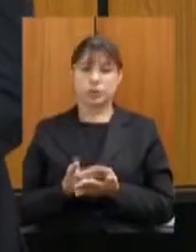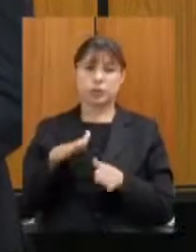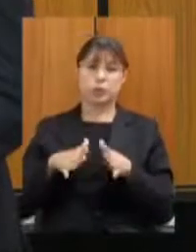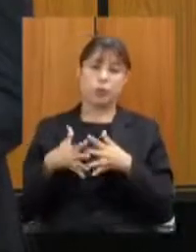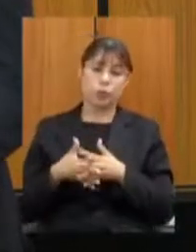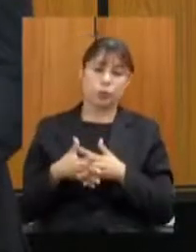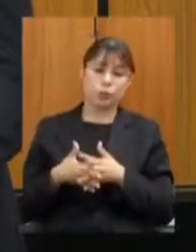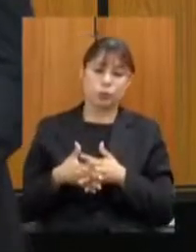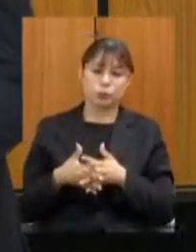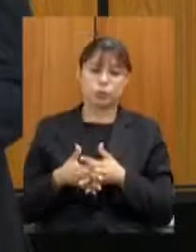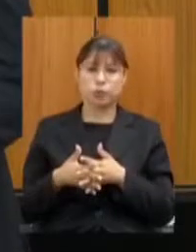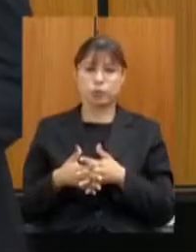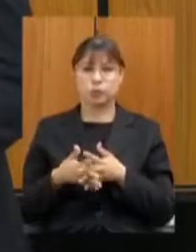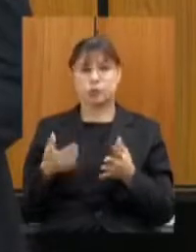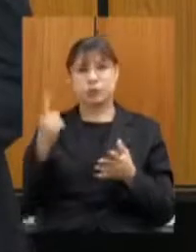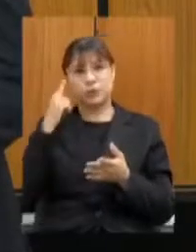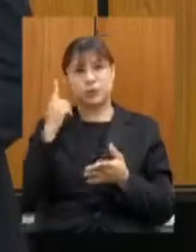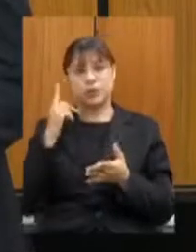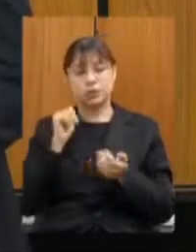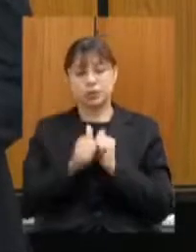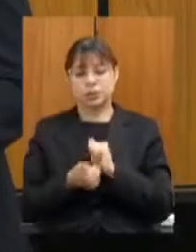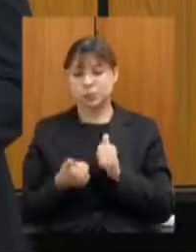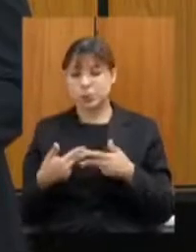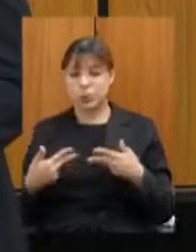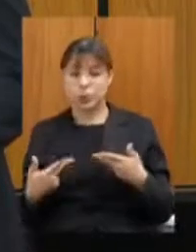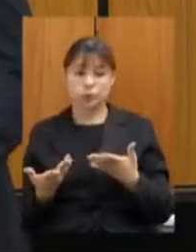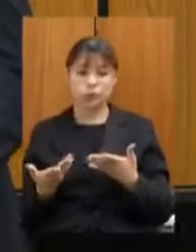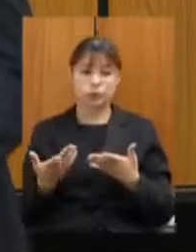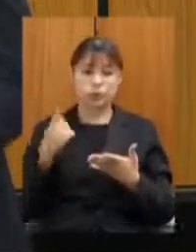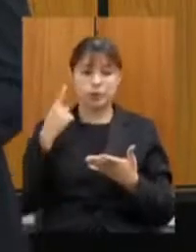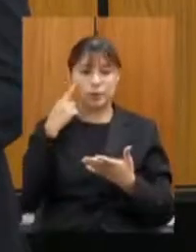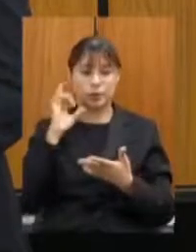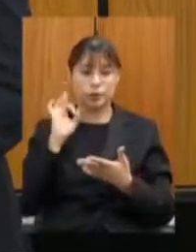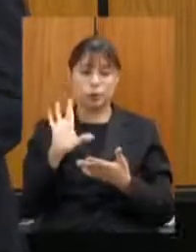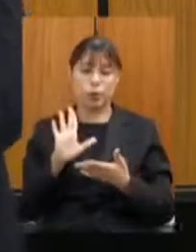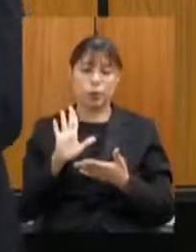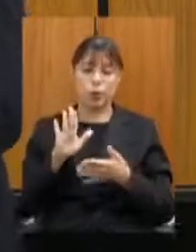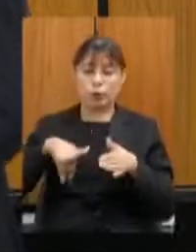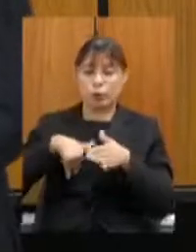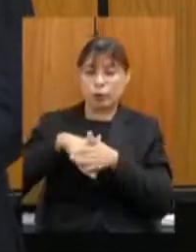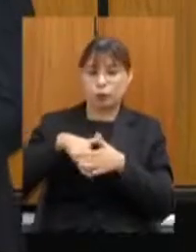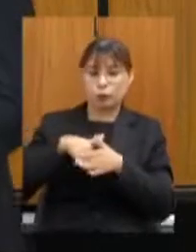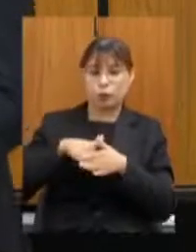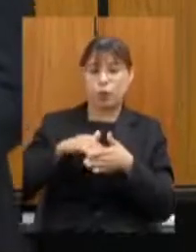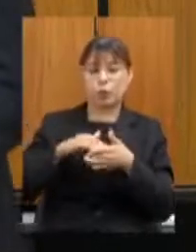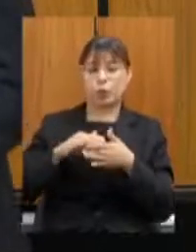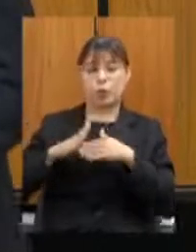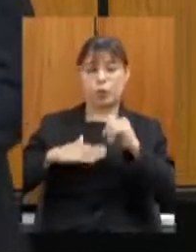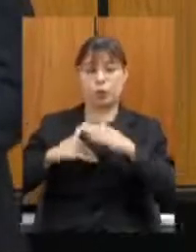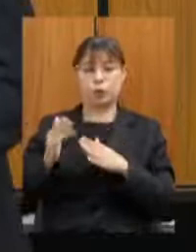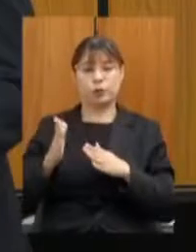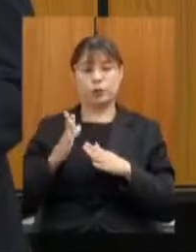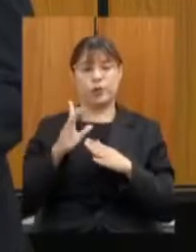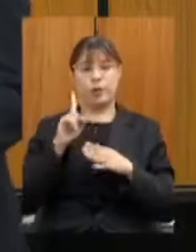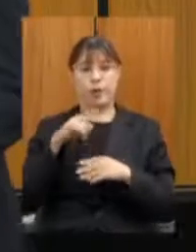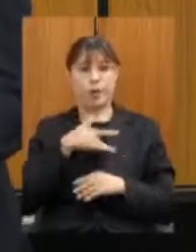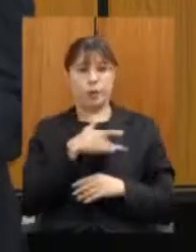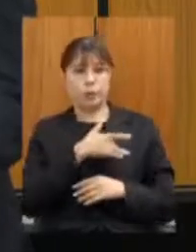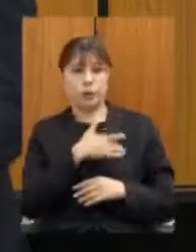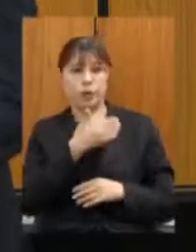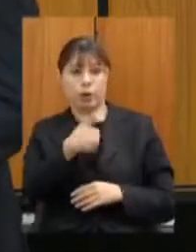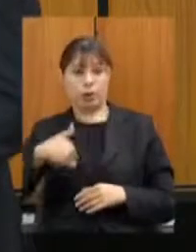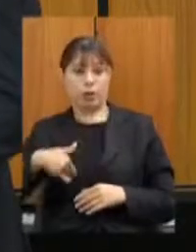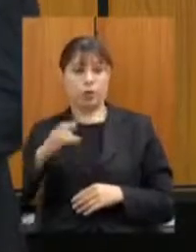quando se fala de esporte que nós estamos falando do futebol profissional que nós estamos falando de cruzeiro e atlético e não